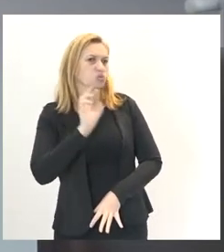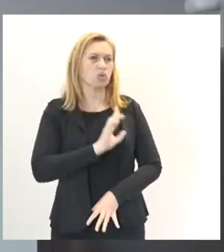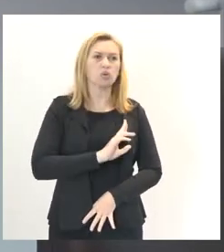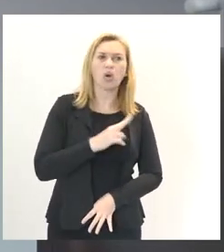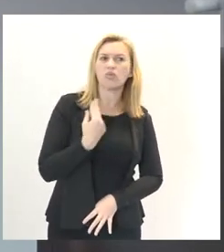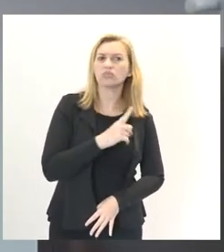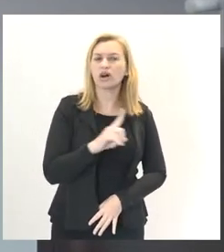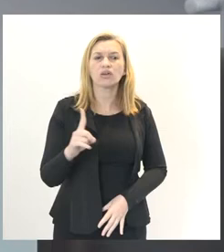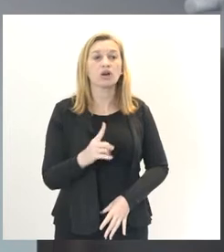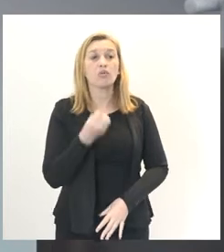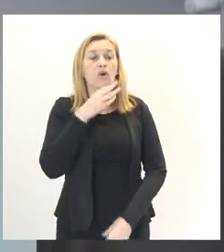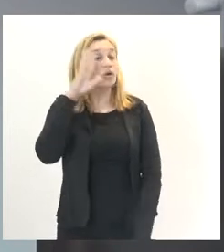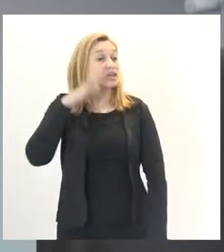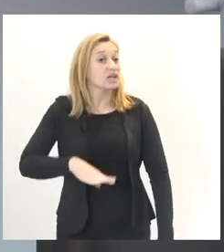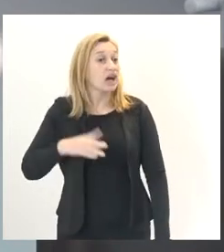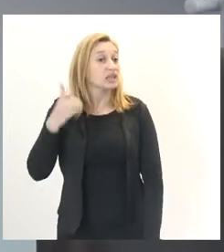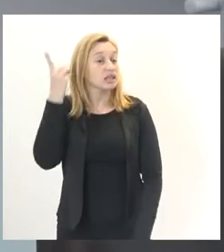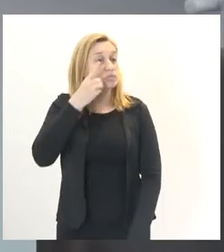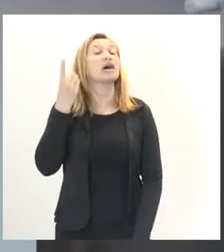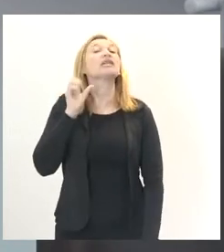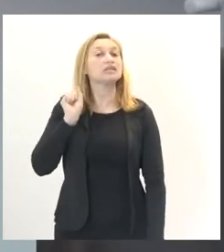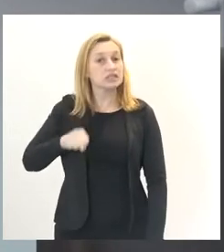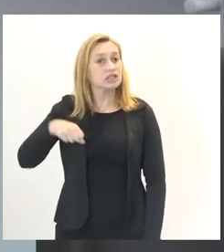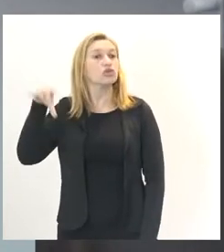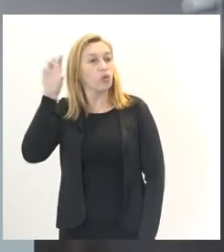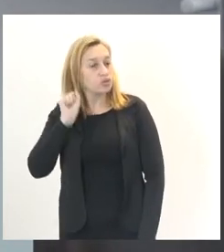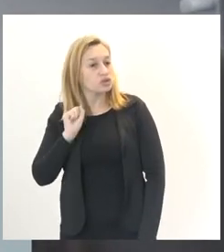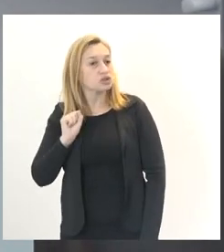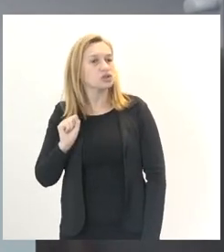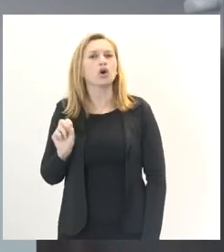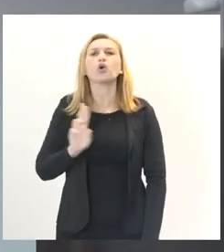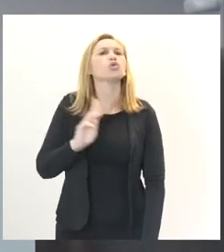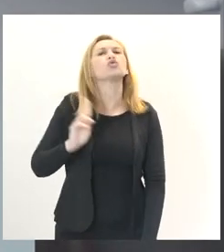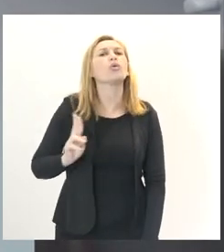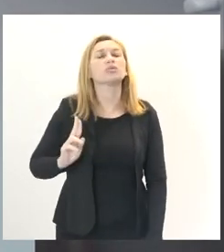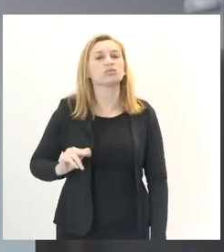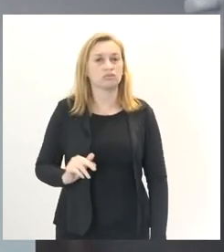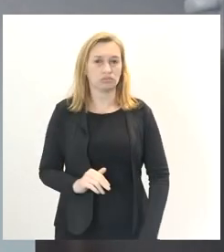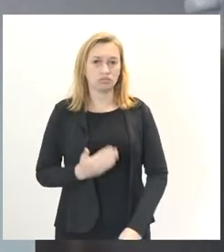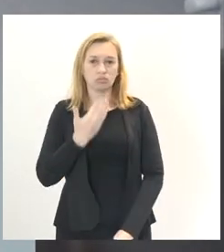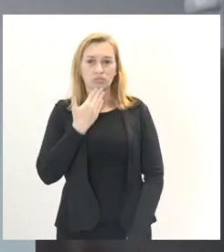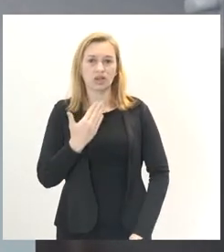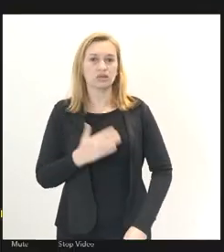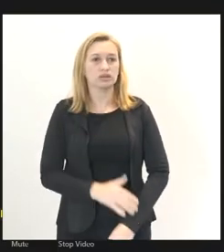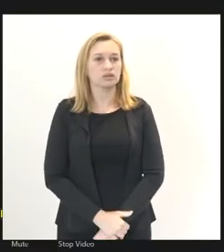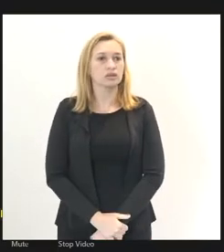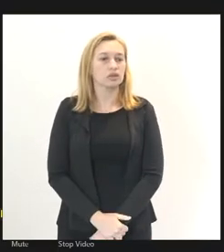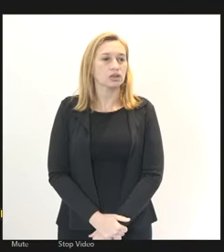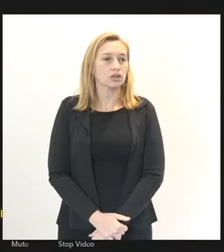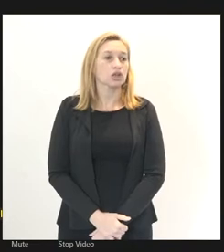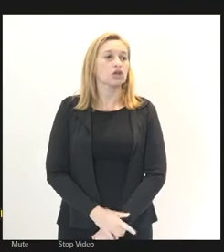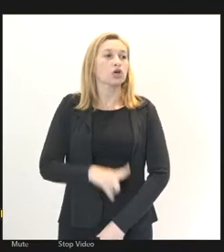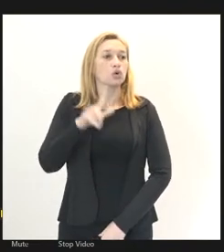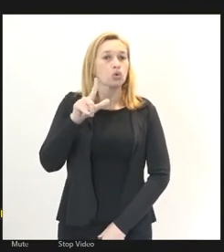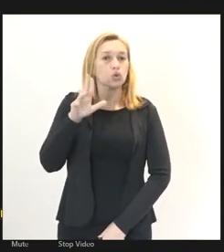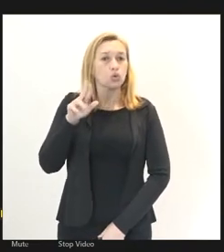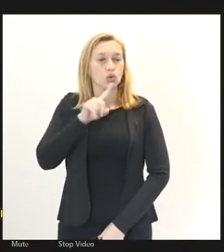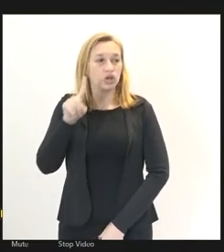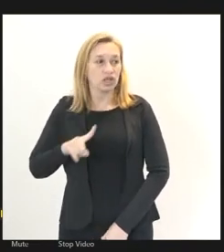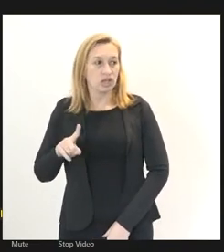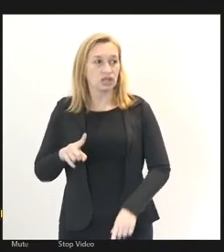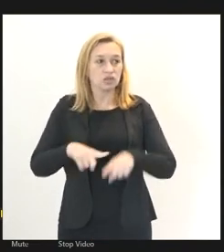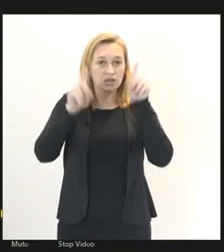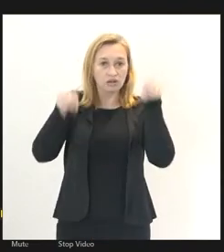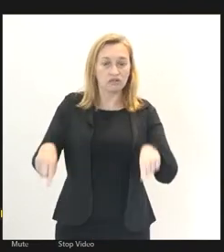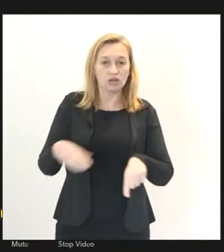Boa tarde, deputado, estou ouvindo o senhor. É só para se identificar, por favor. Meu nome é Luiz Felipe, sou servidor do